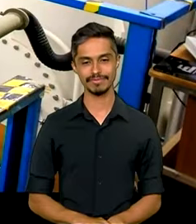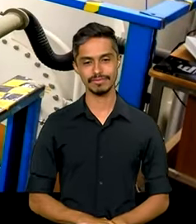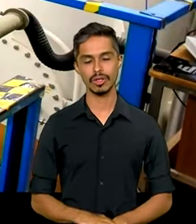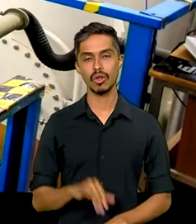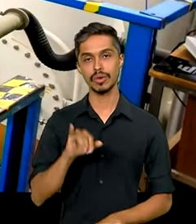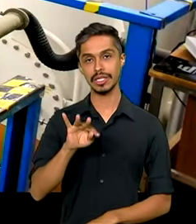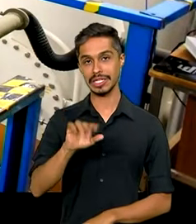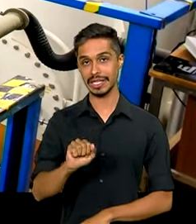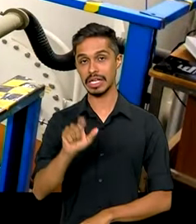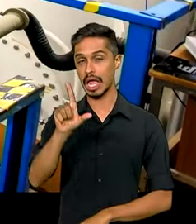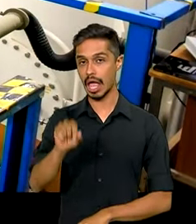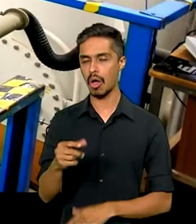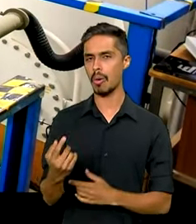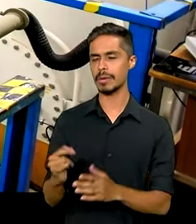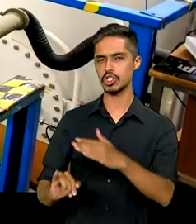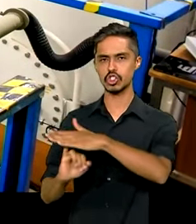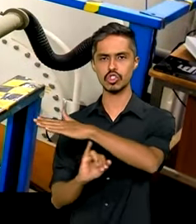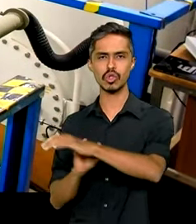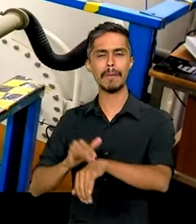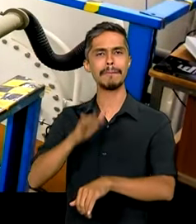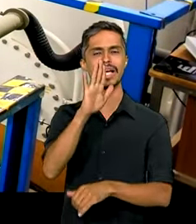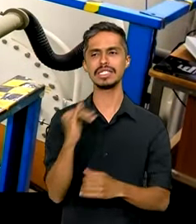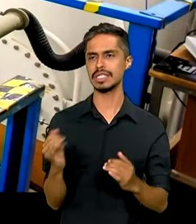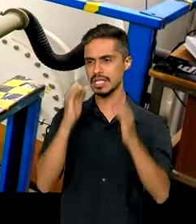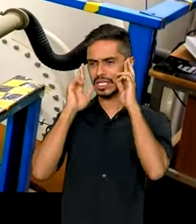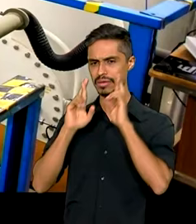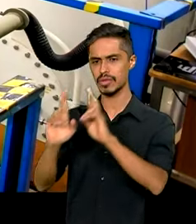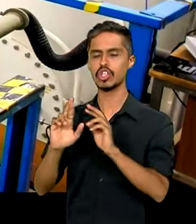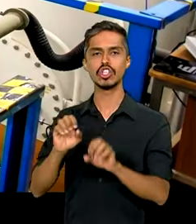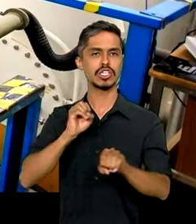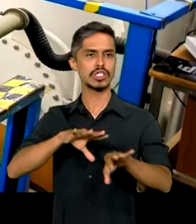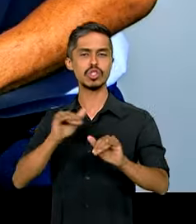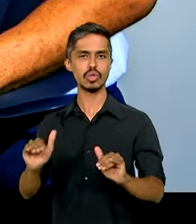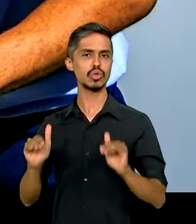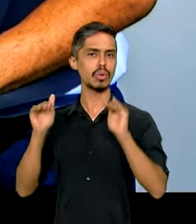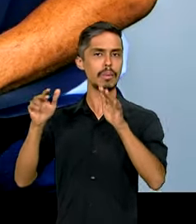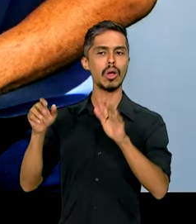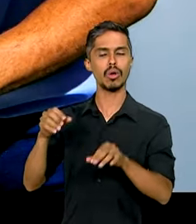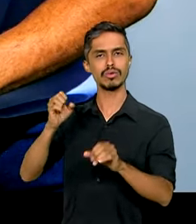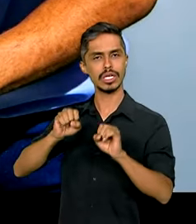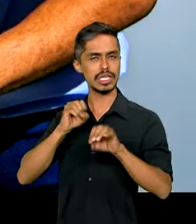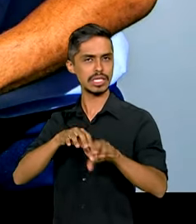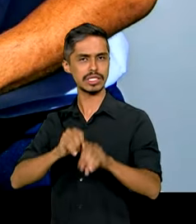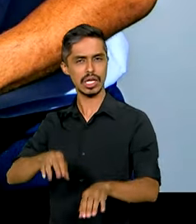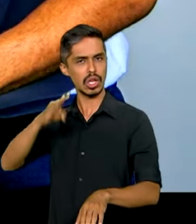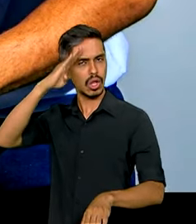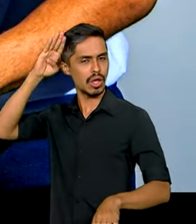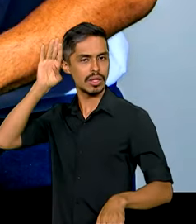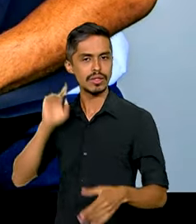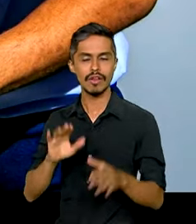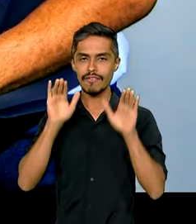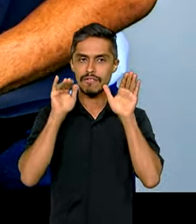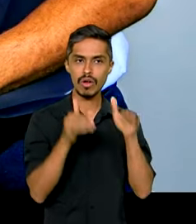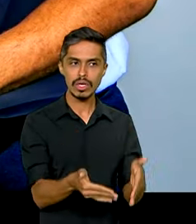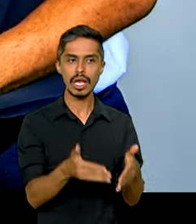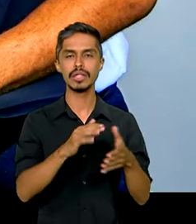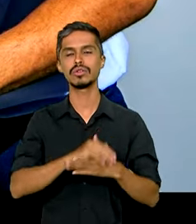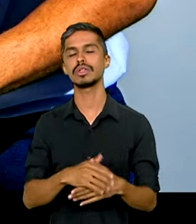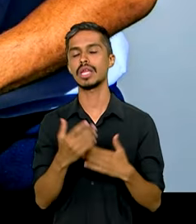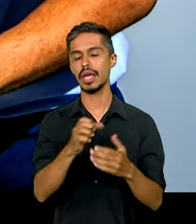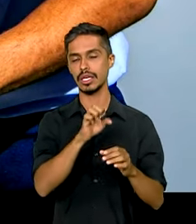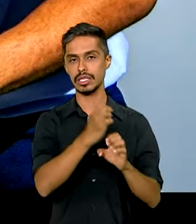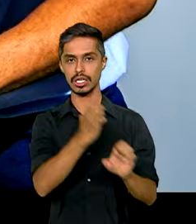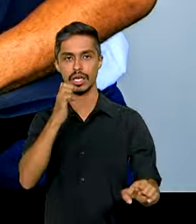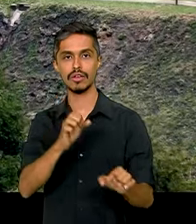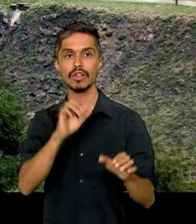é uma das mais respeitadas instituições públicas de ensino superior do país, voltado às engenharias, com destaque para